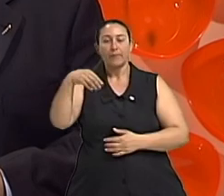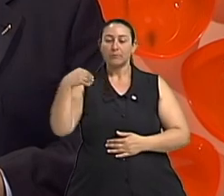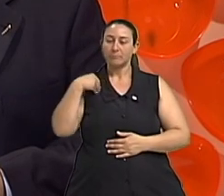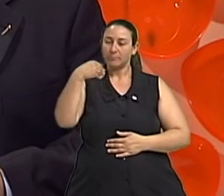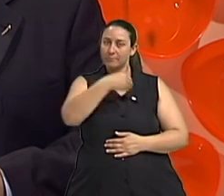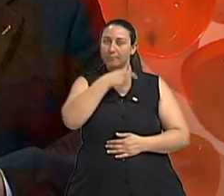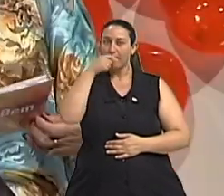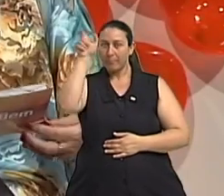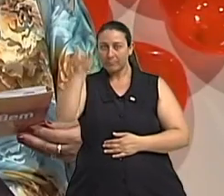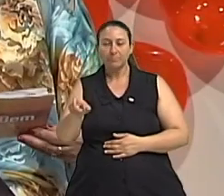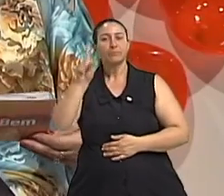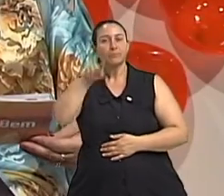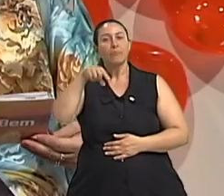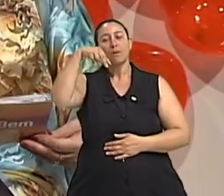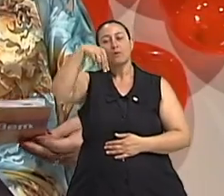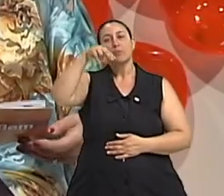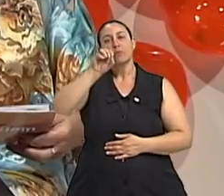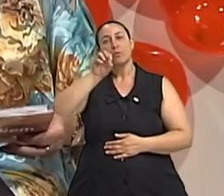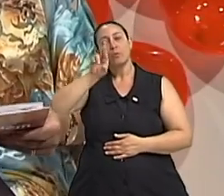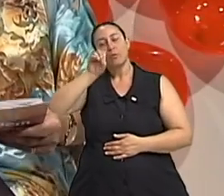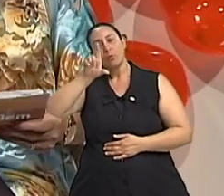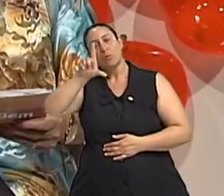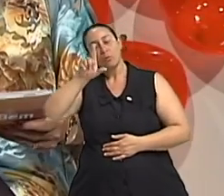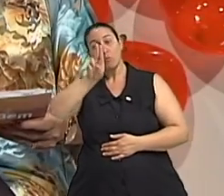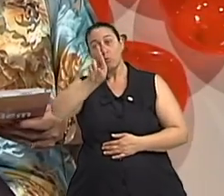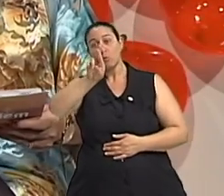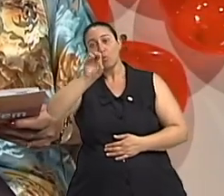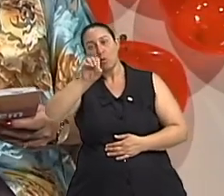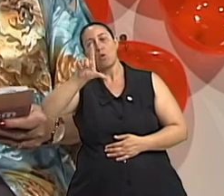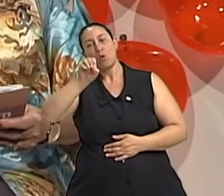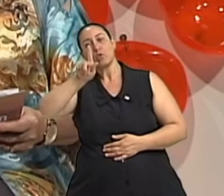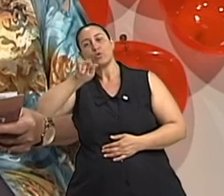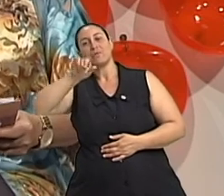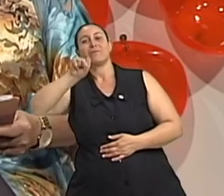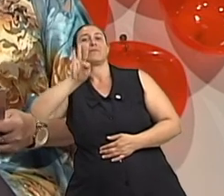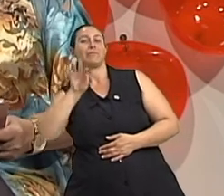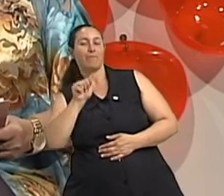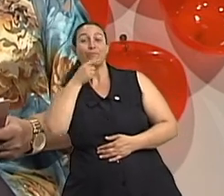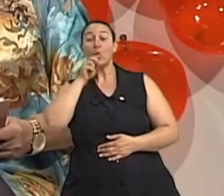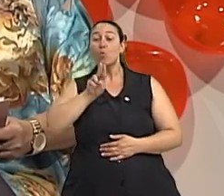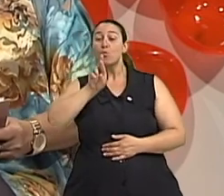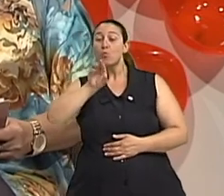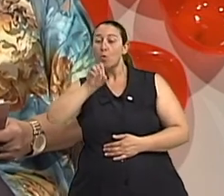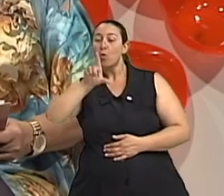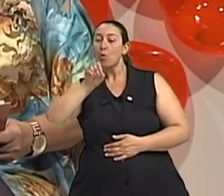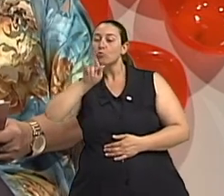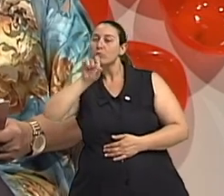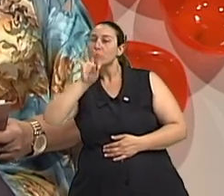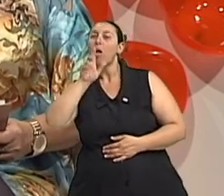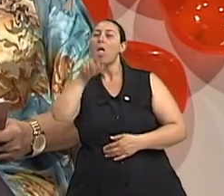Weiman do Complexo do Hospital Santa Casa Dr. Weiman, a gente falava exatamente dessa questão da